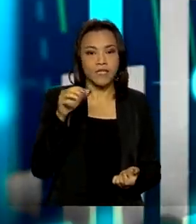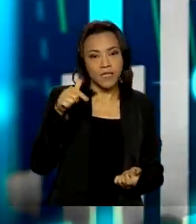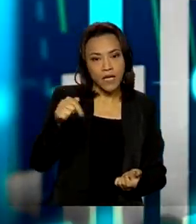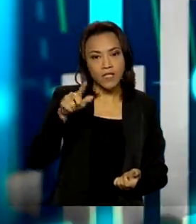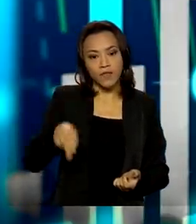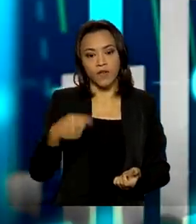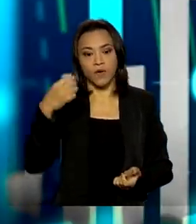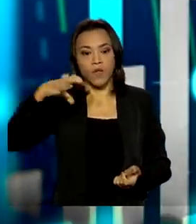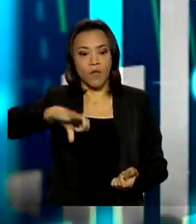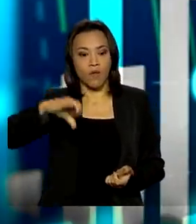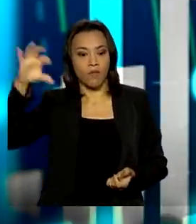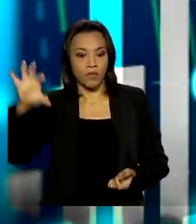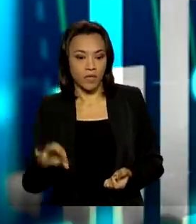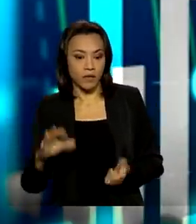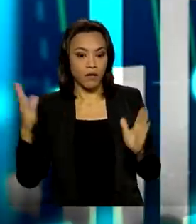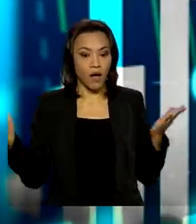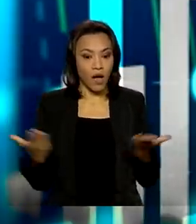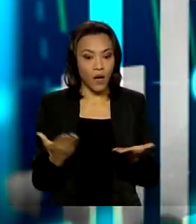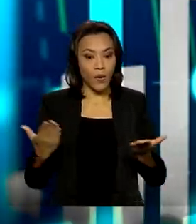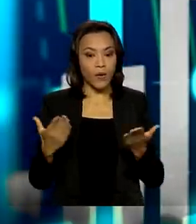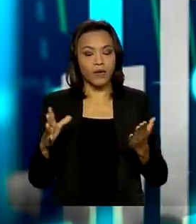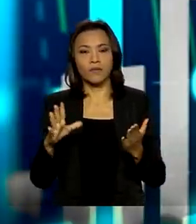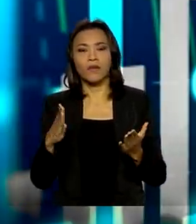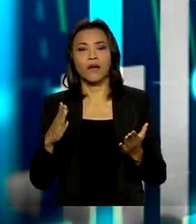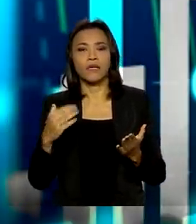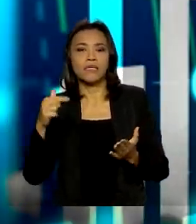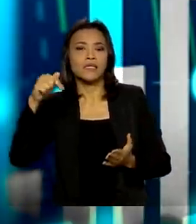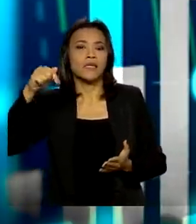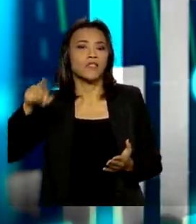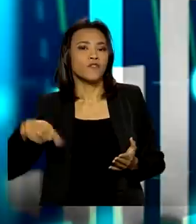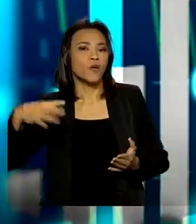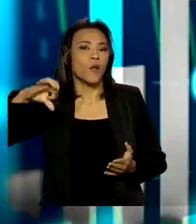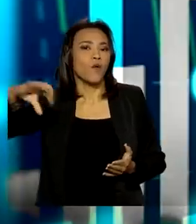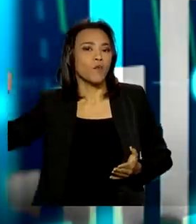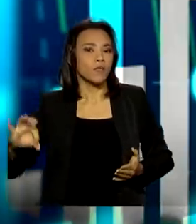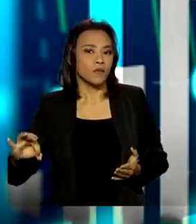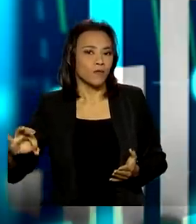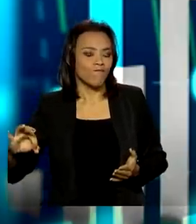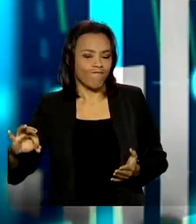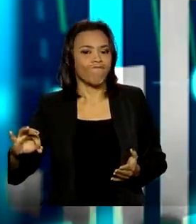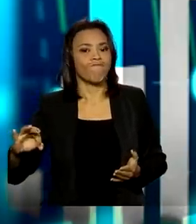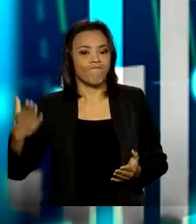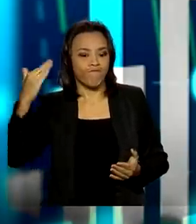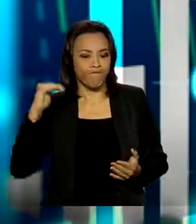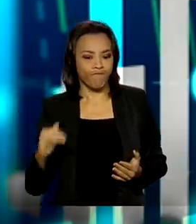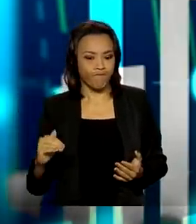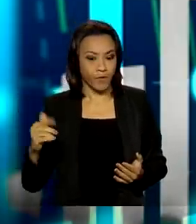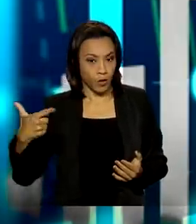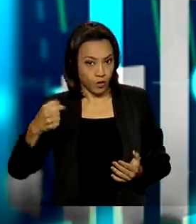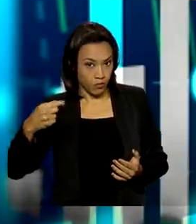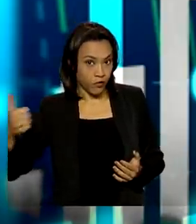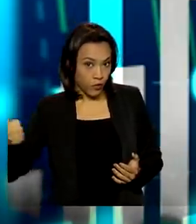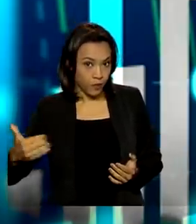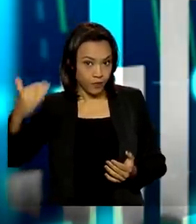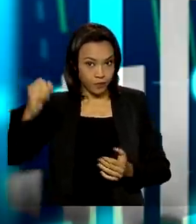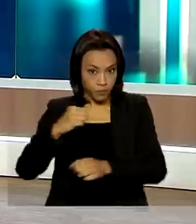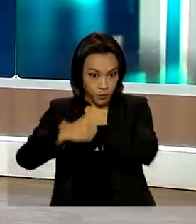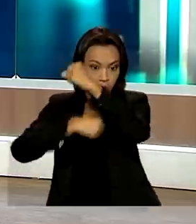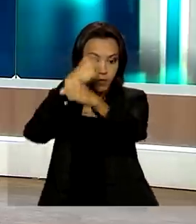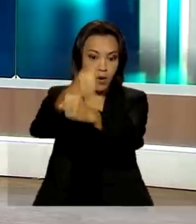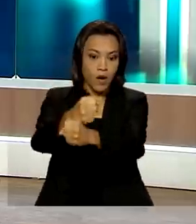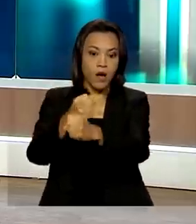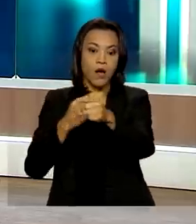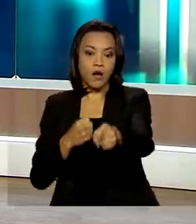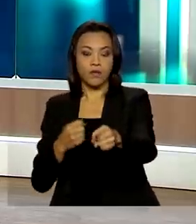,9%, agora já está em algo em torno de 9,7% para 2021. Para o ano que vem, a